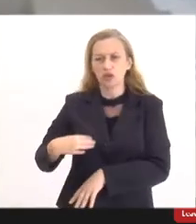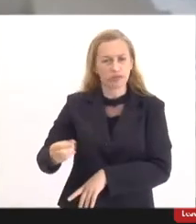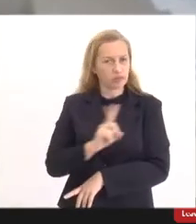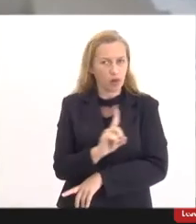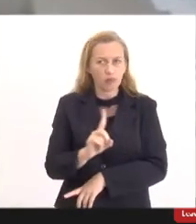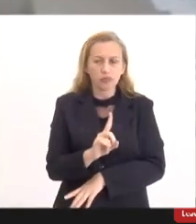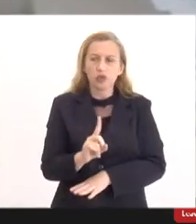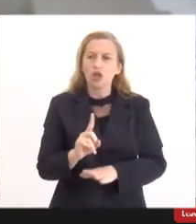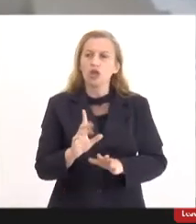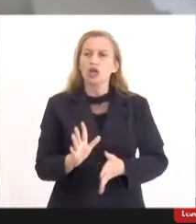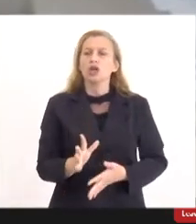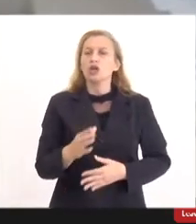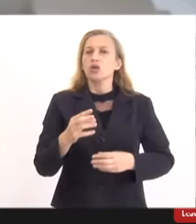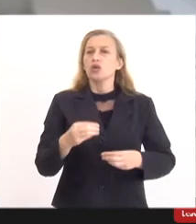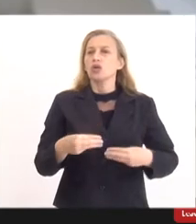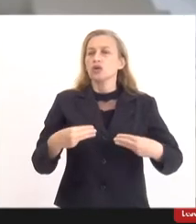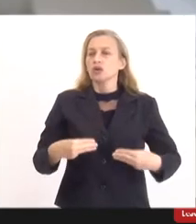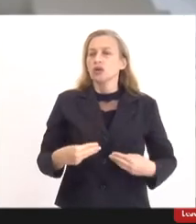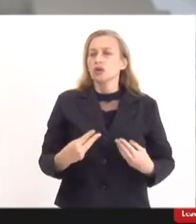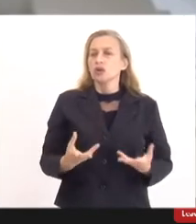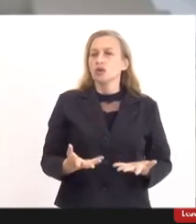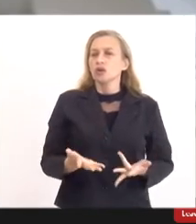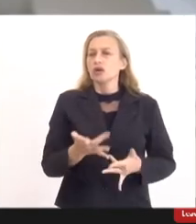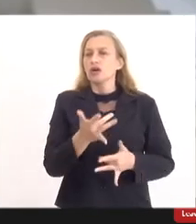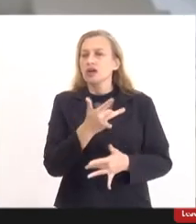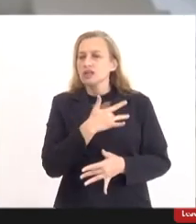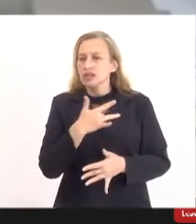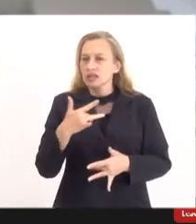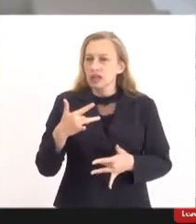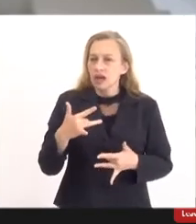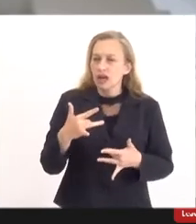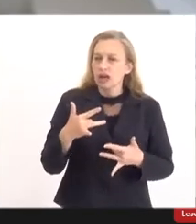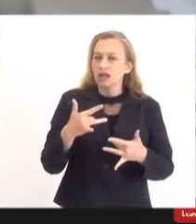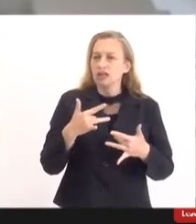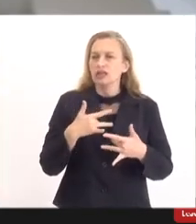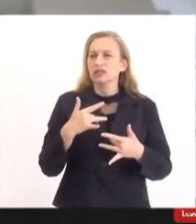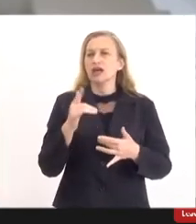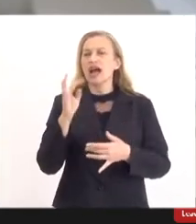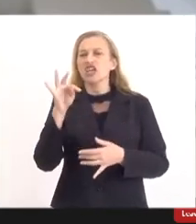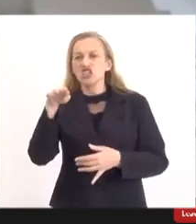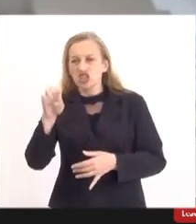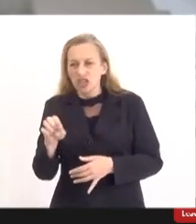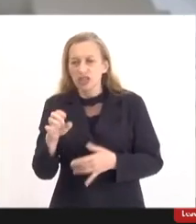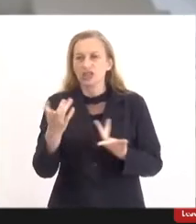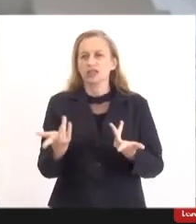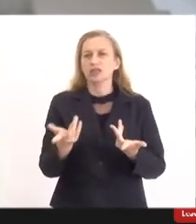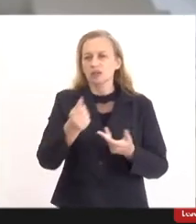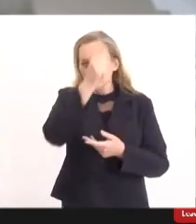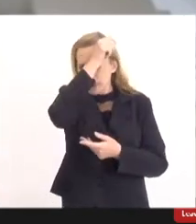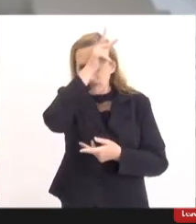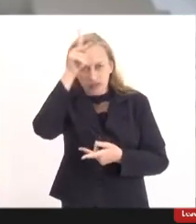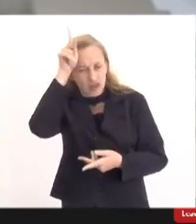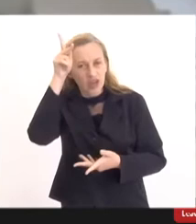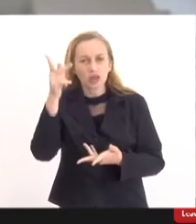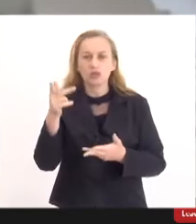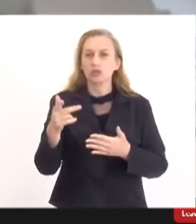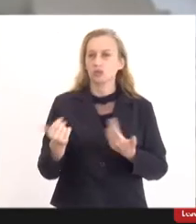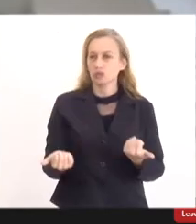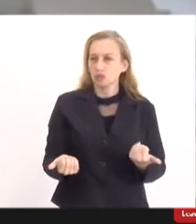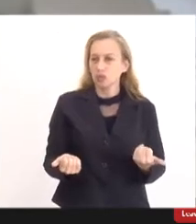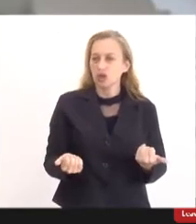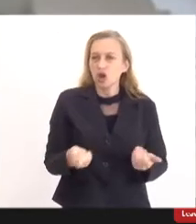E o agente sanitário, o agente público, o prefeito, qualquer autoridade que